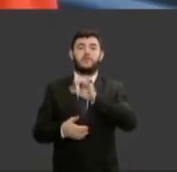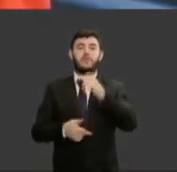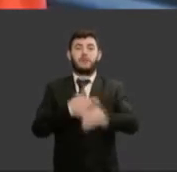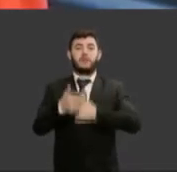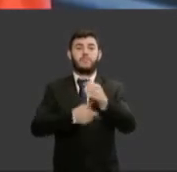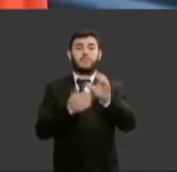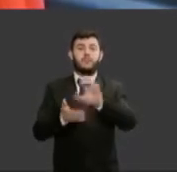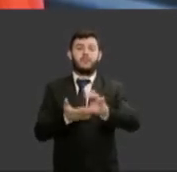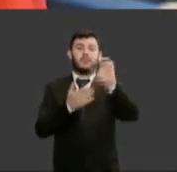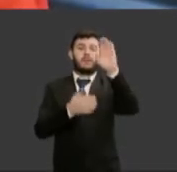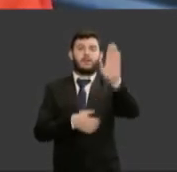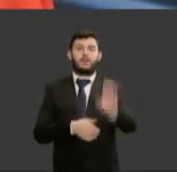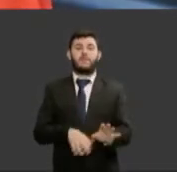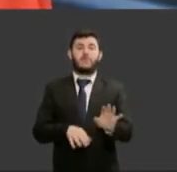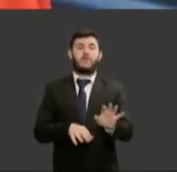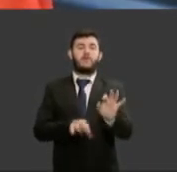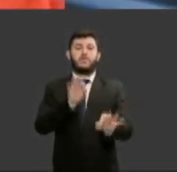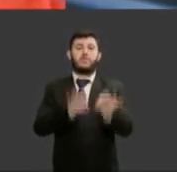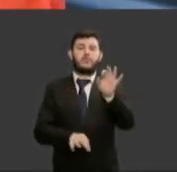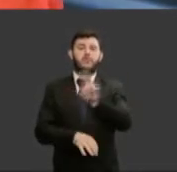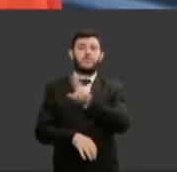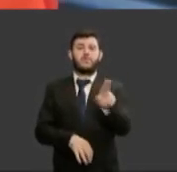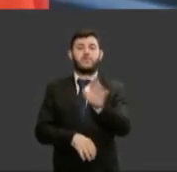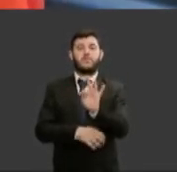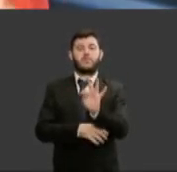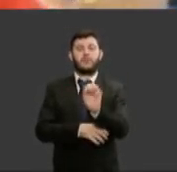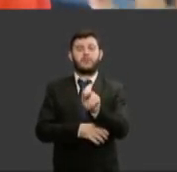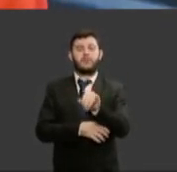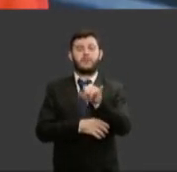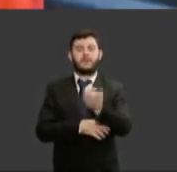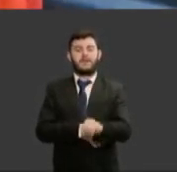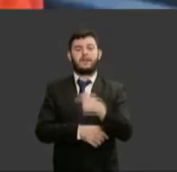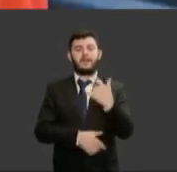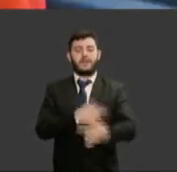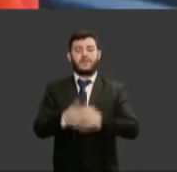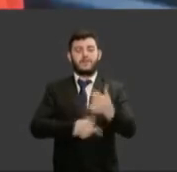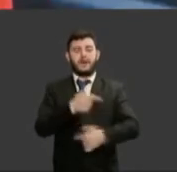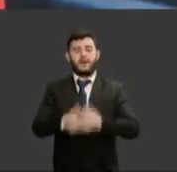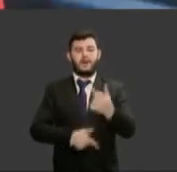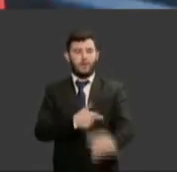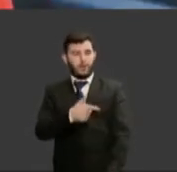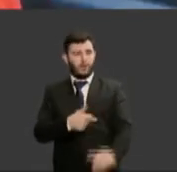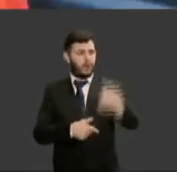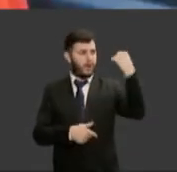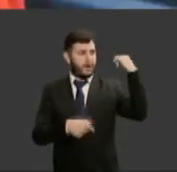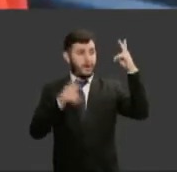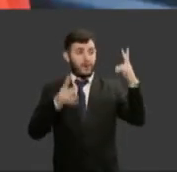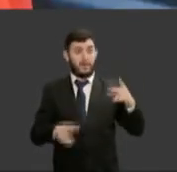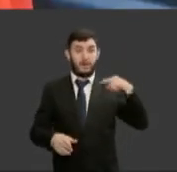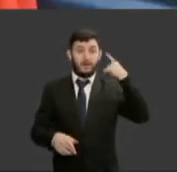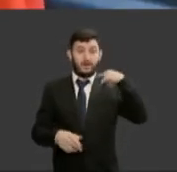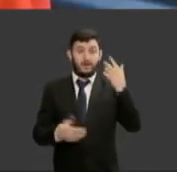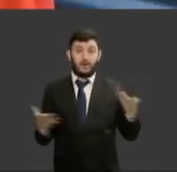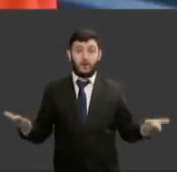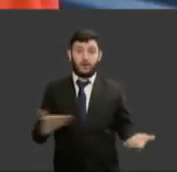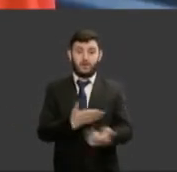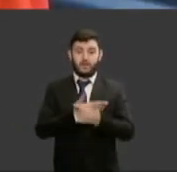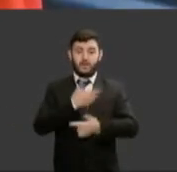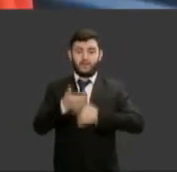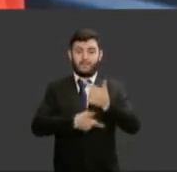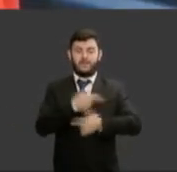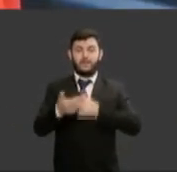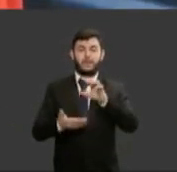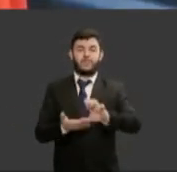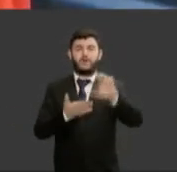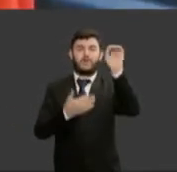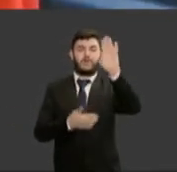Tânia Regina que também tem sua origem na advocacia e que também exerce também o papel no Conselho Nacional de Justiça queria